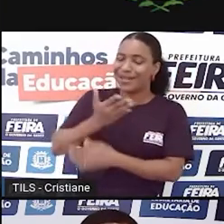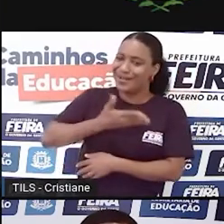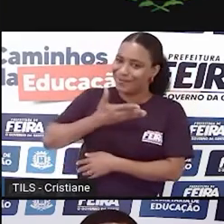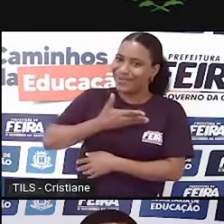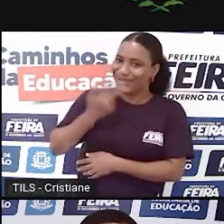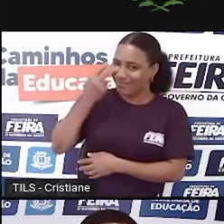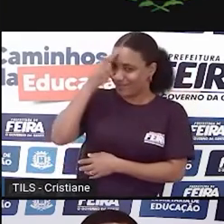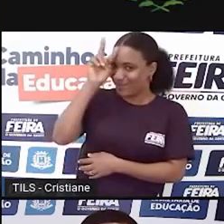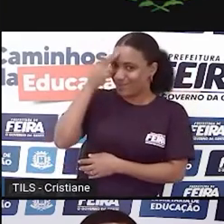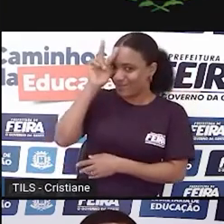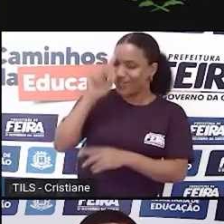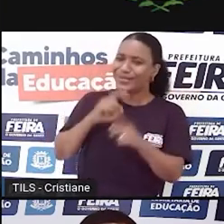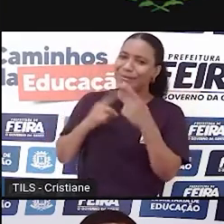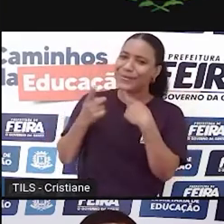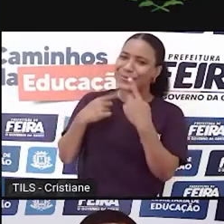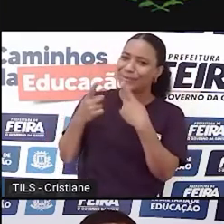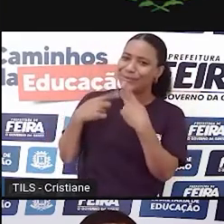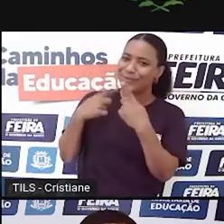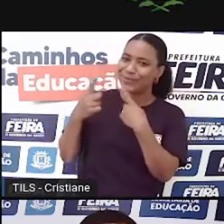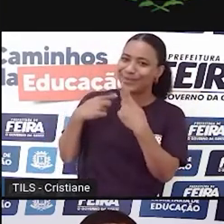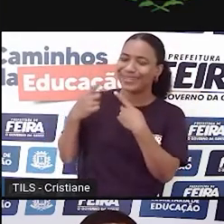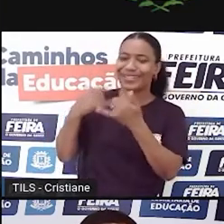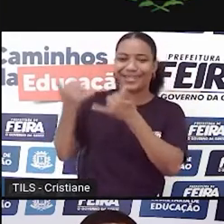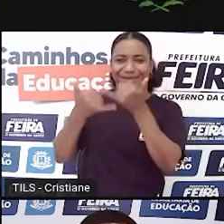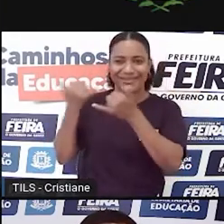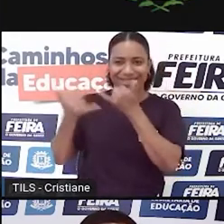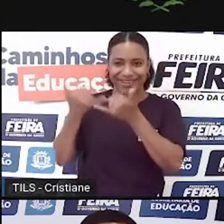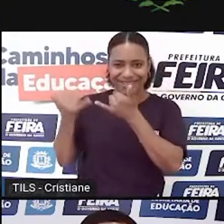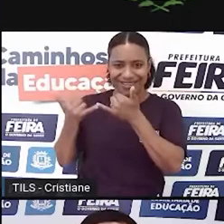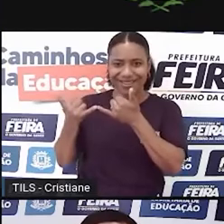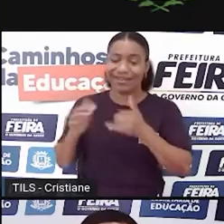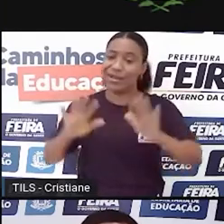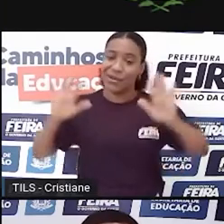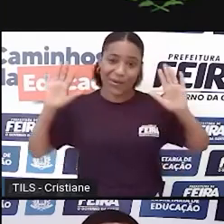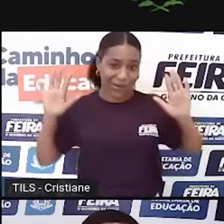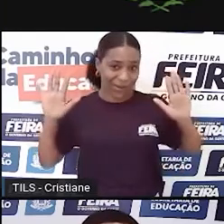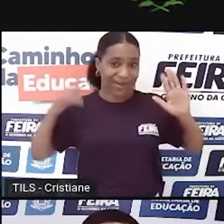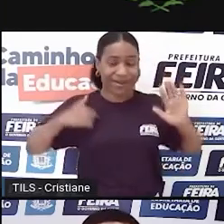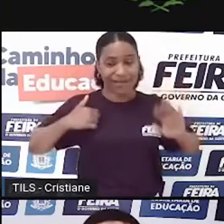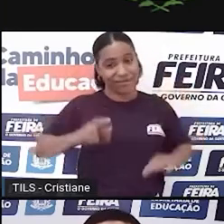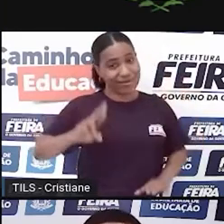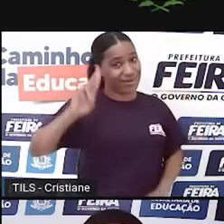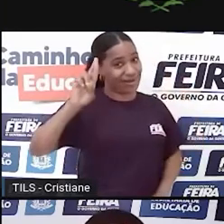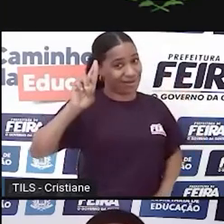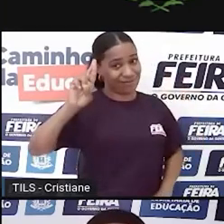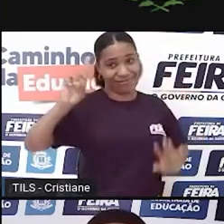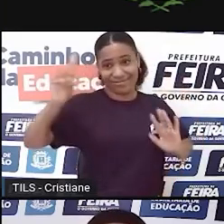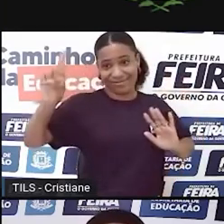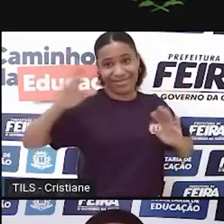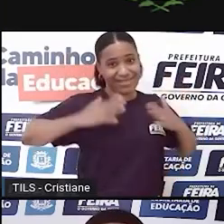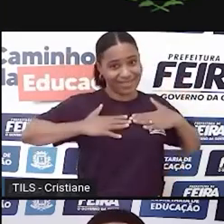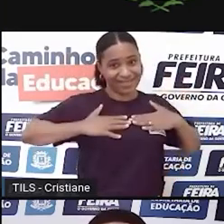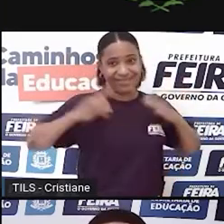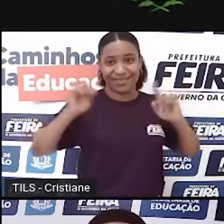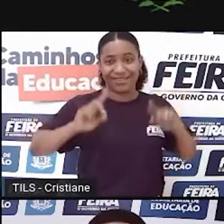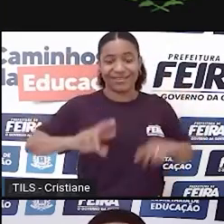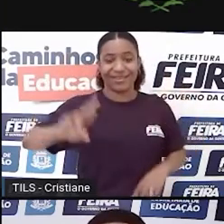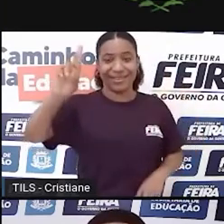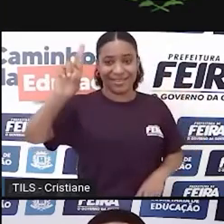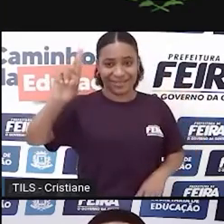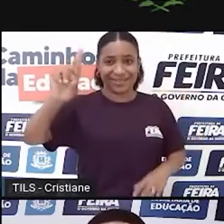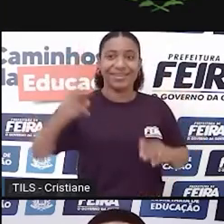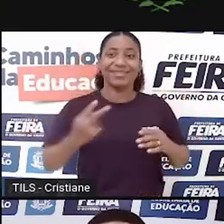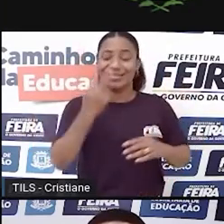sobre isso. Quando eu digo assim, olha, não fui eu que disse, foi Bartz que disse, se todos os livros de história desaparecerem do